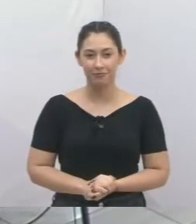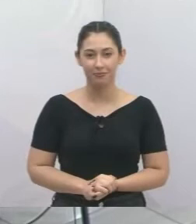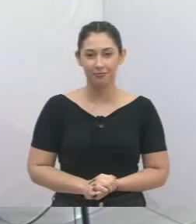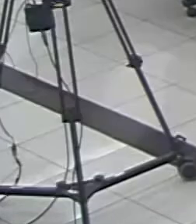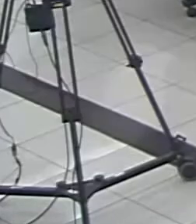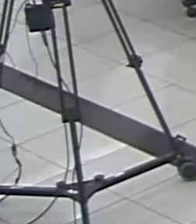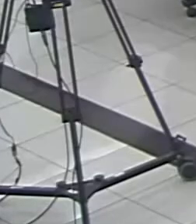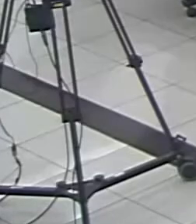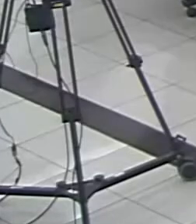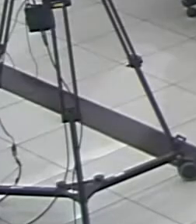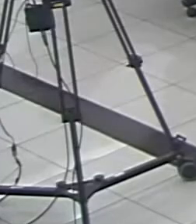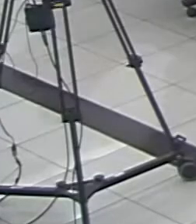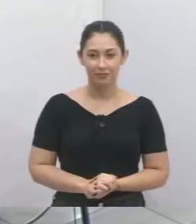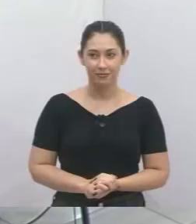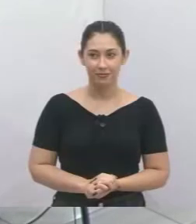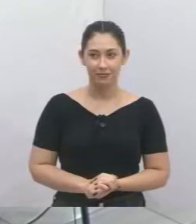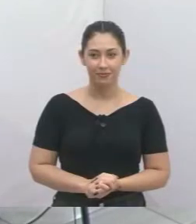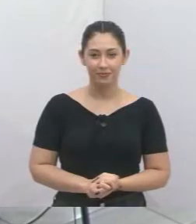Parabéns.